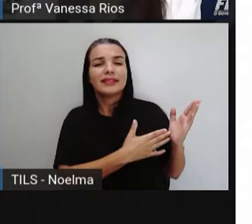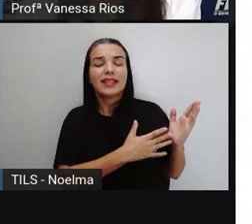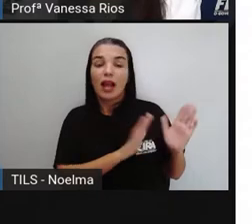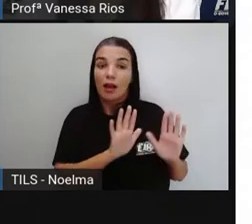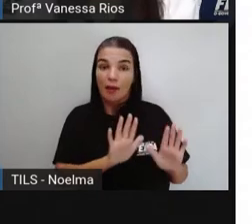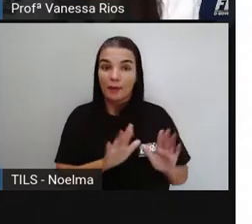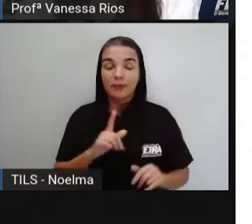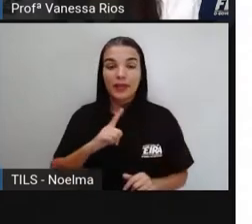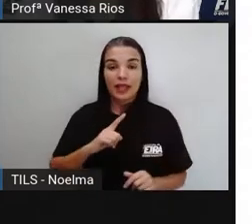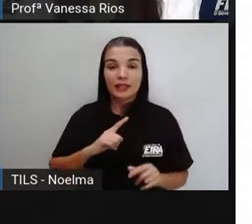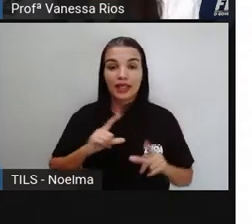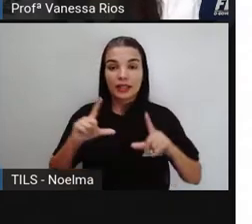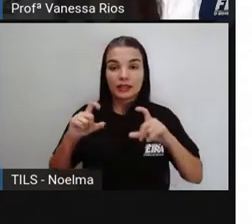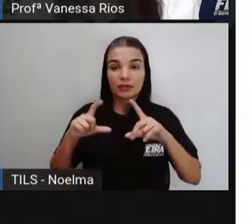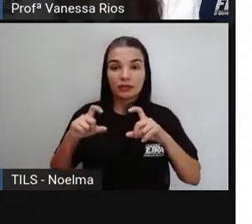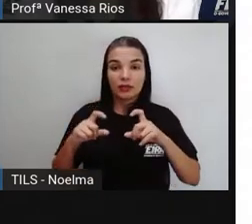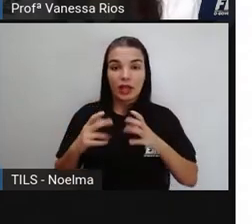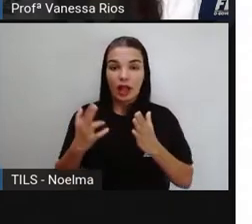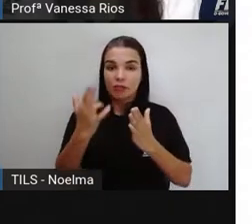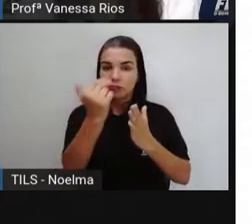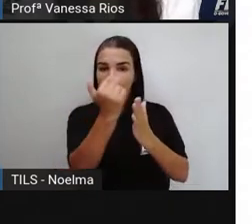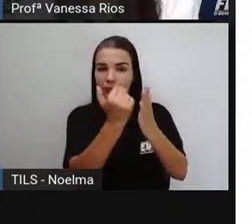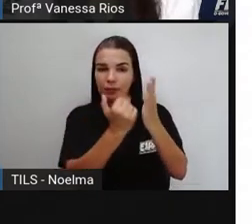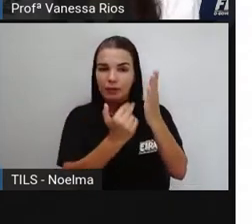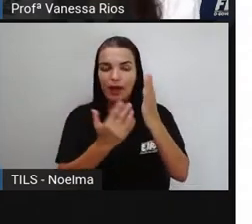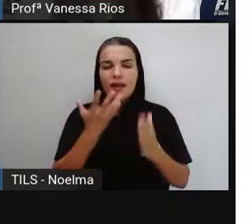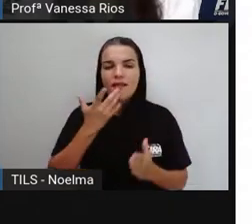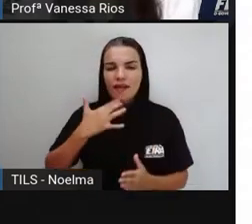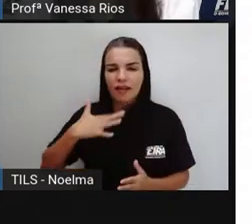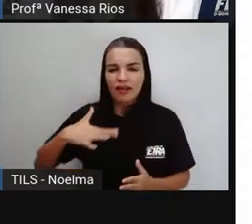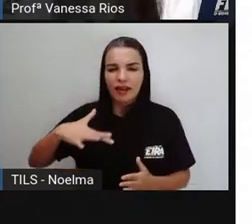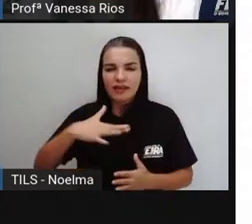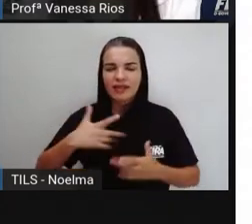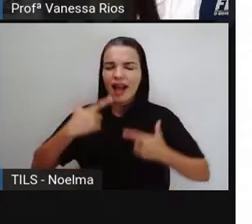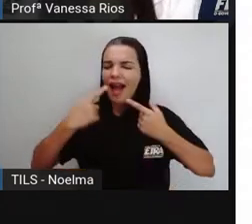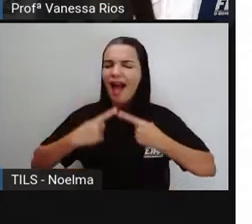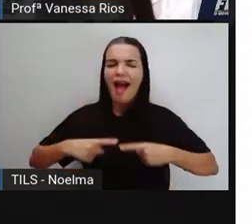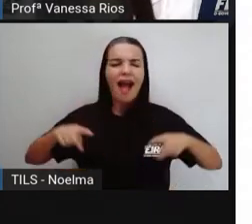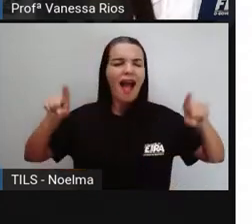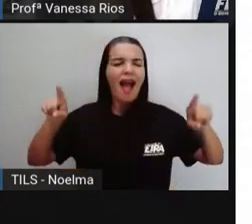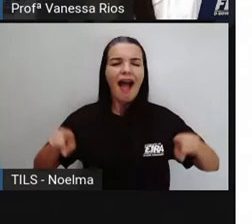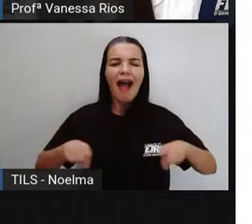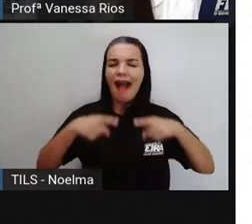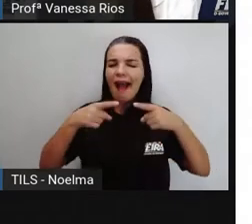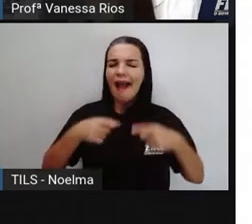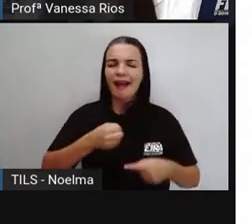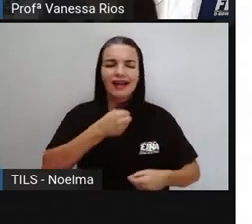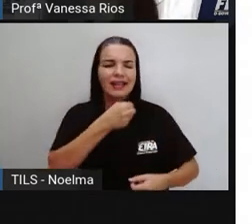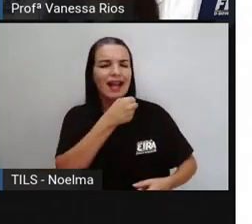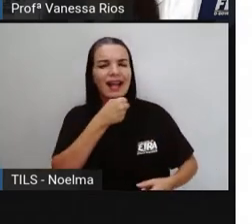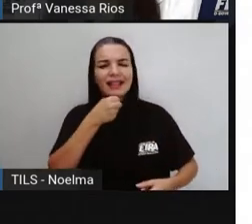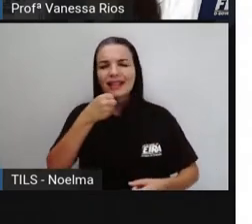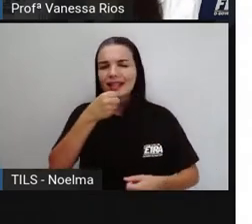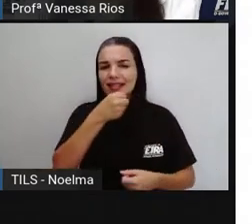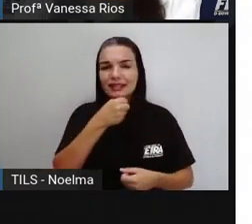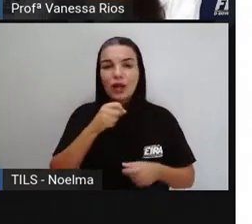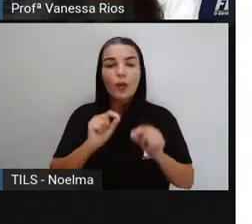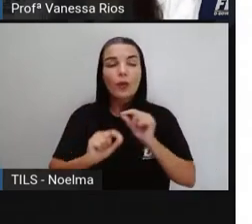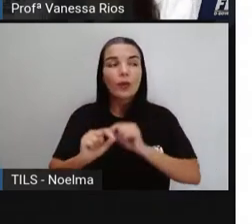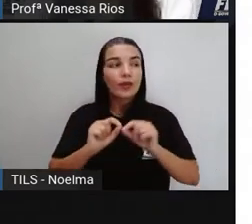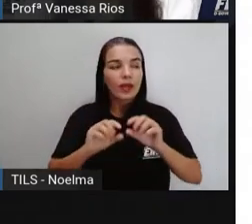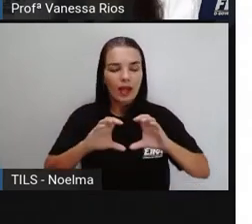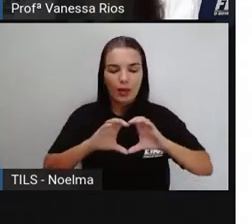nessa imagem, né? Desenhos de crianças cantando. Essas crianças aí, elas estão formando um coral.